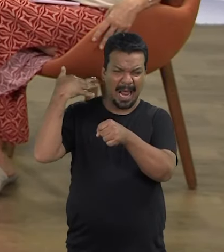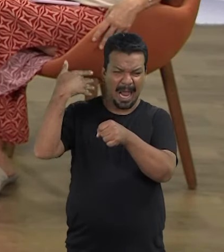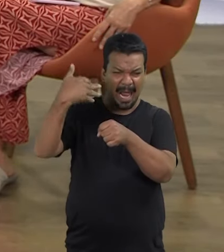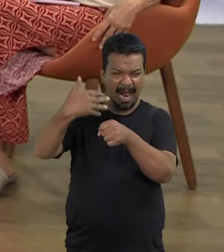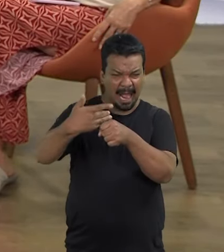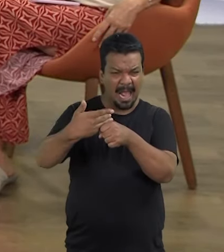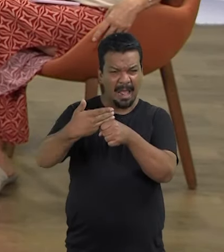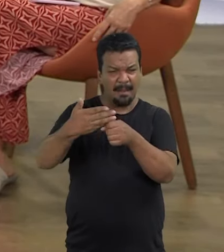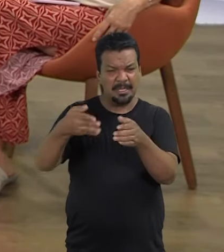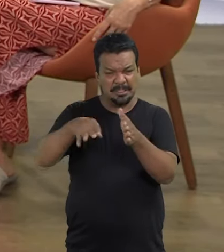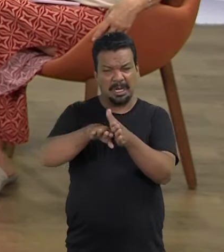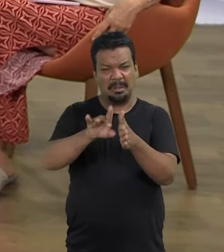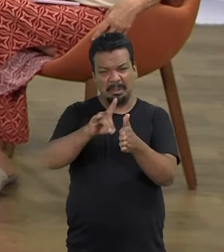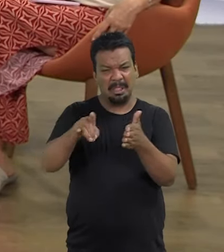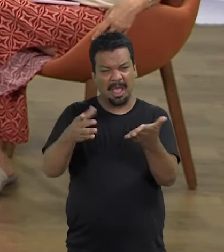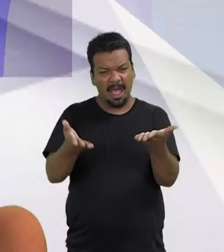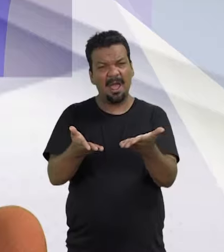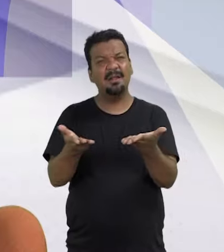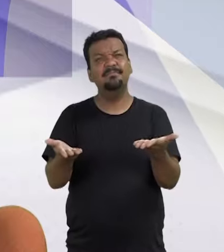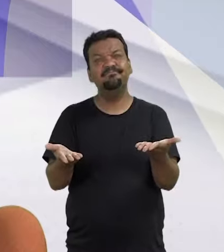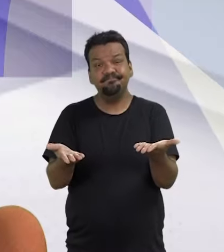anos para os dias de hoje?